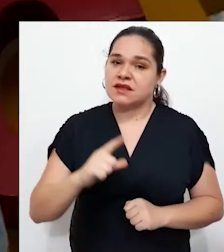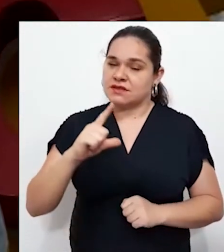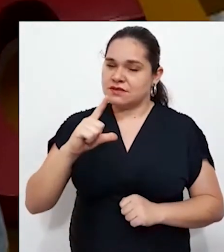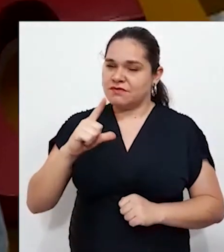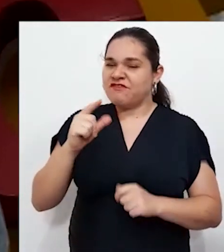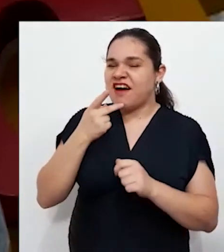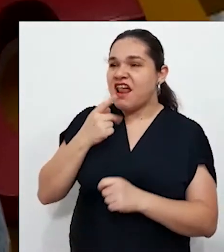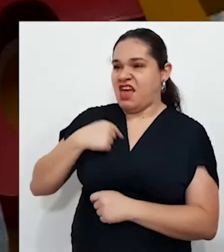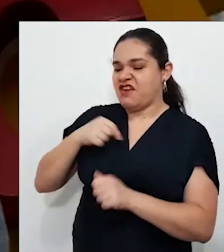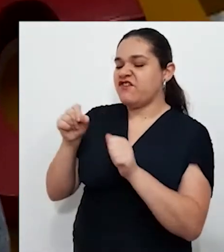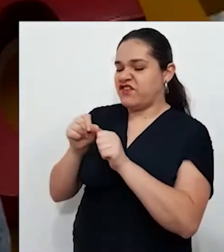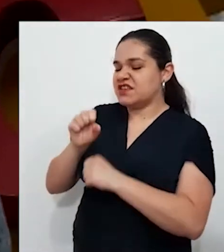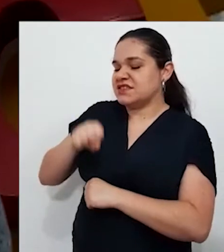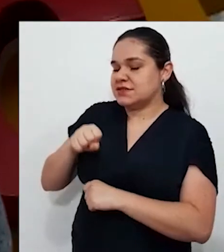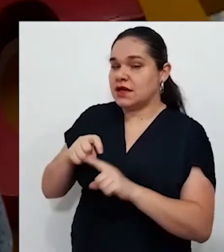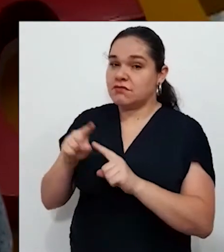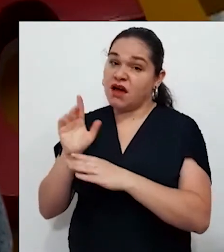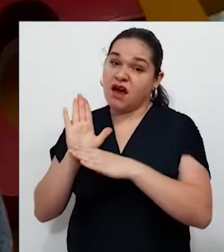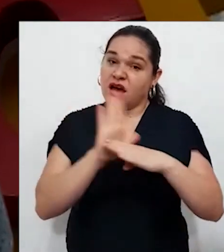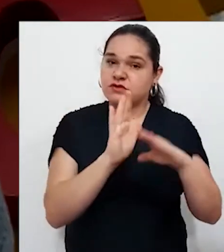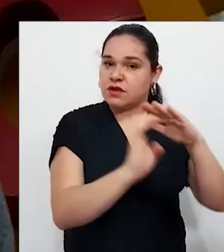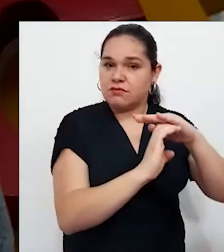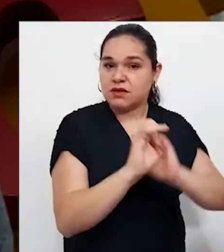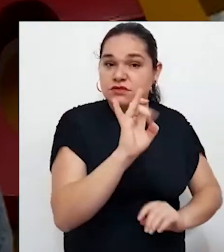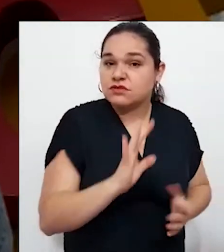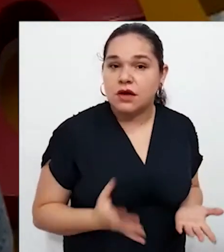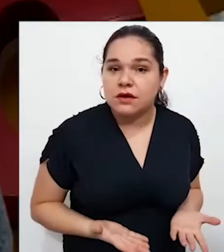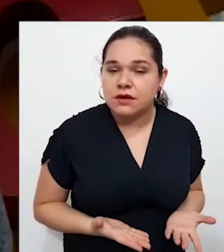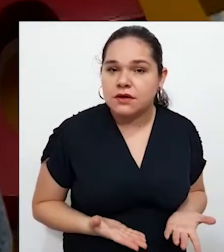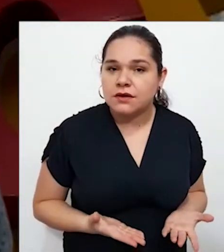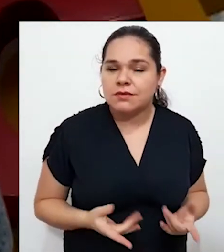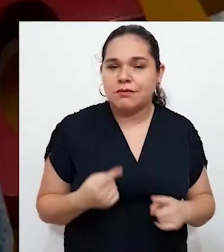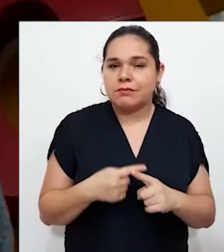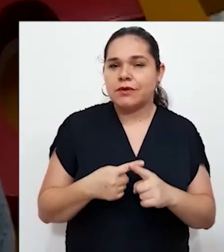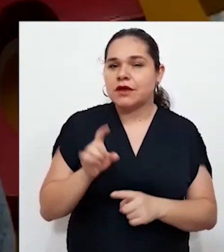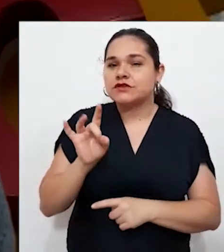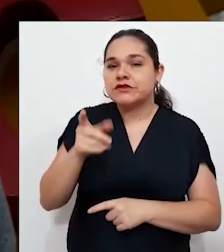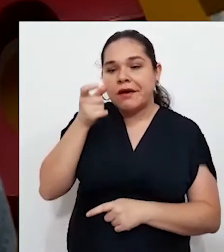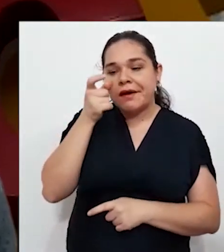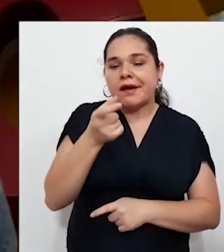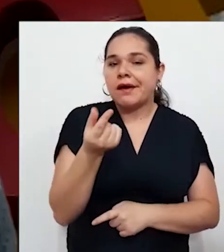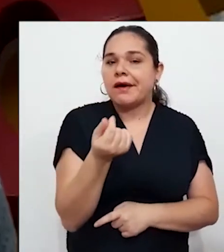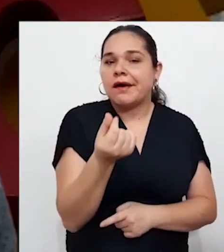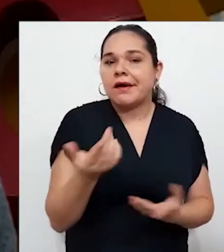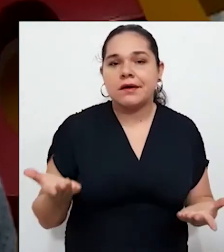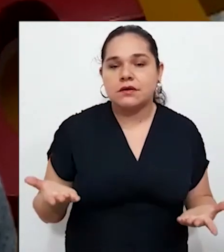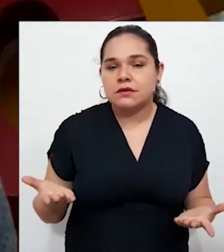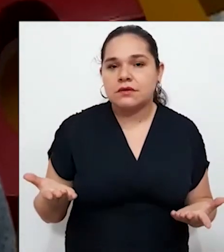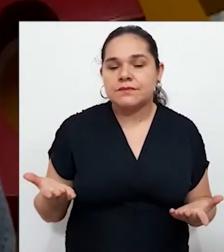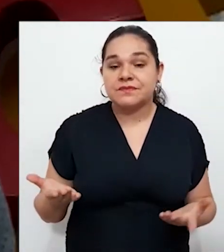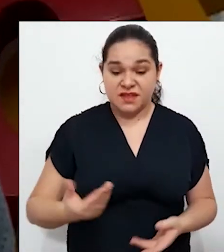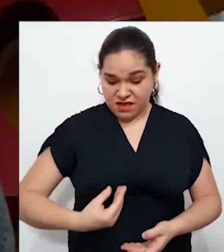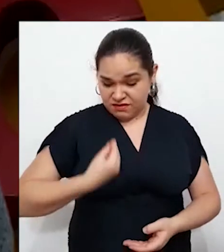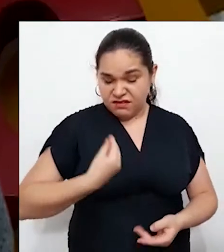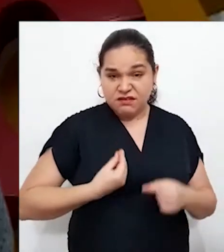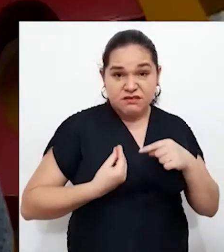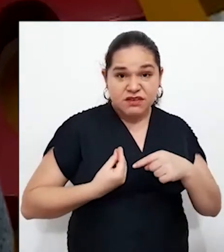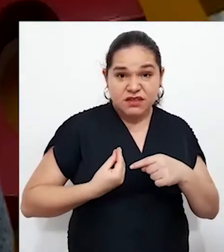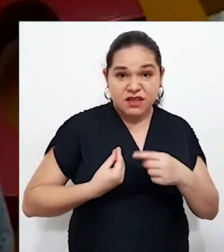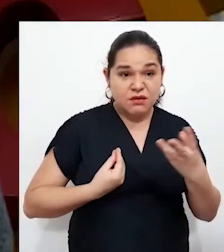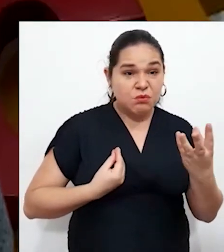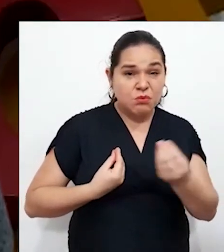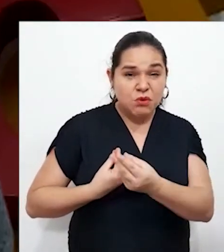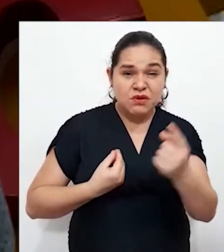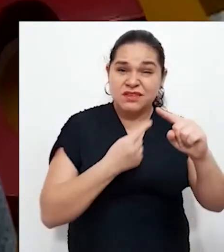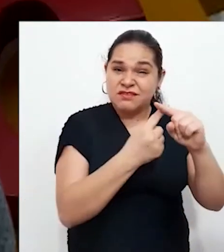capital. Esse pessoal só quer saber do interesse financeiro. A vida tem sido deixada em